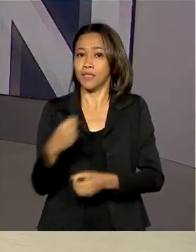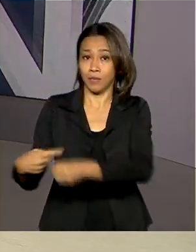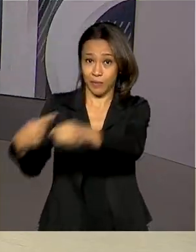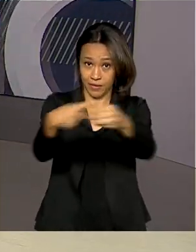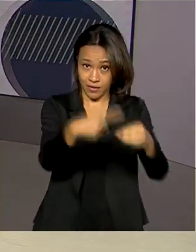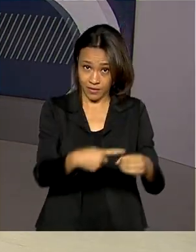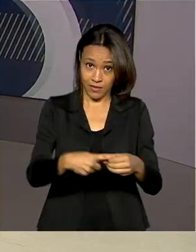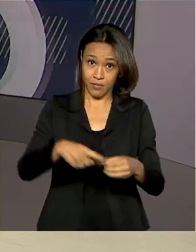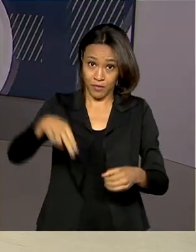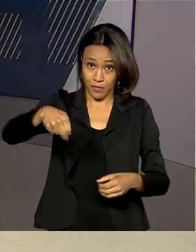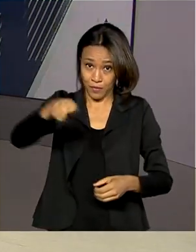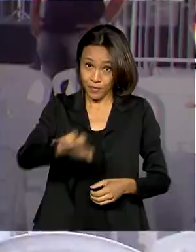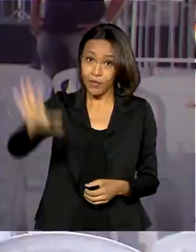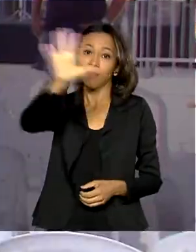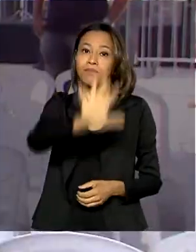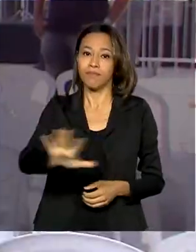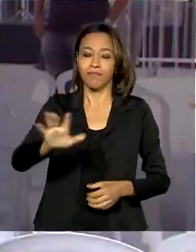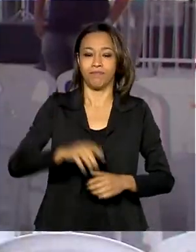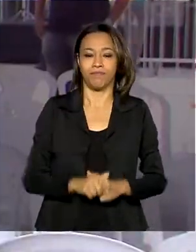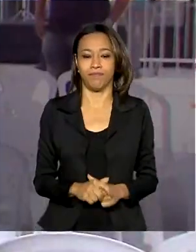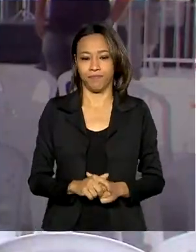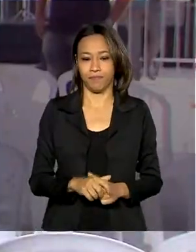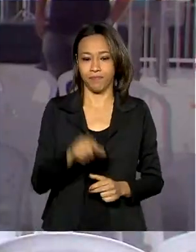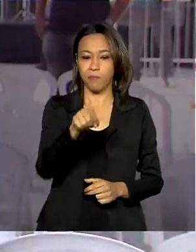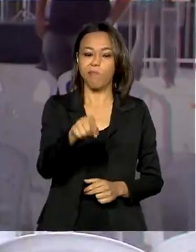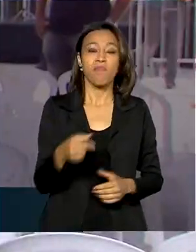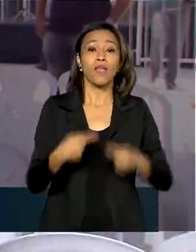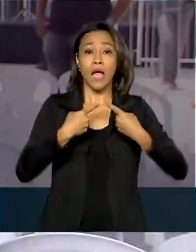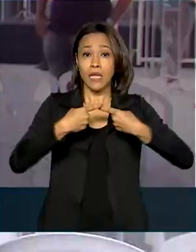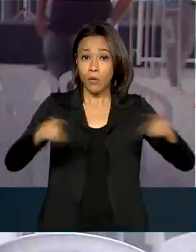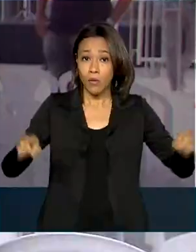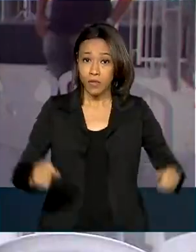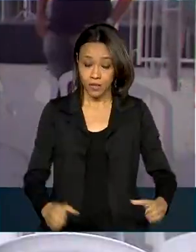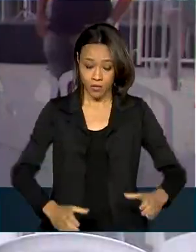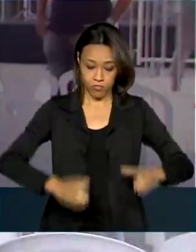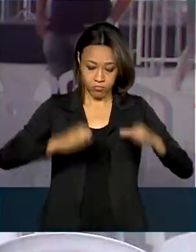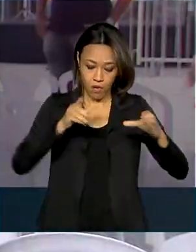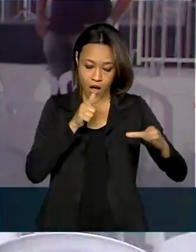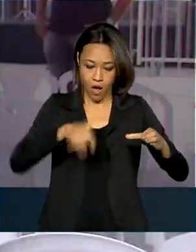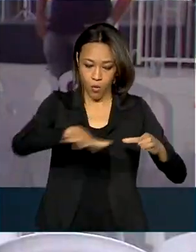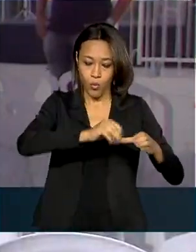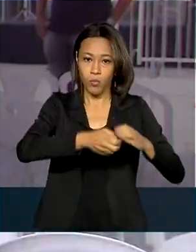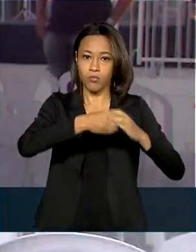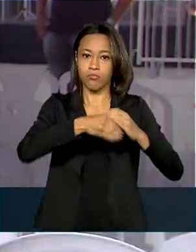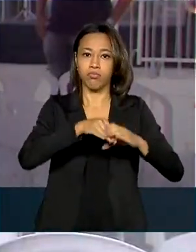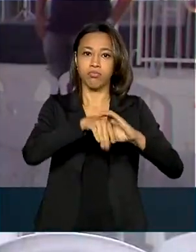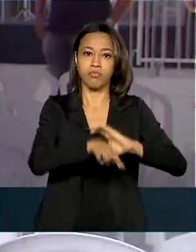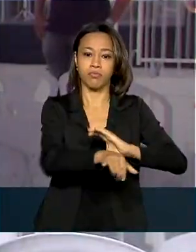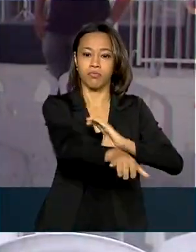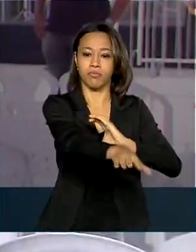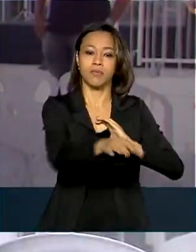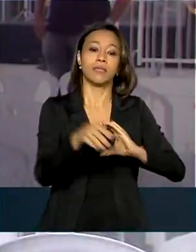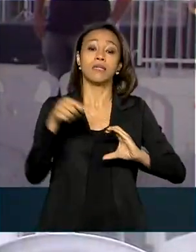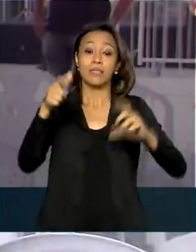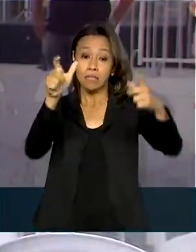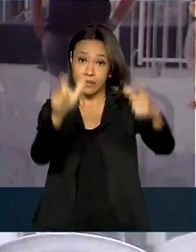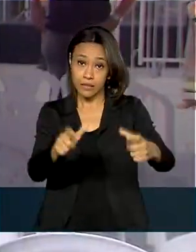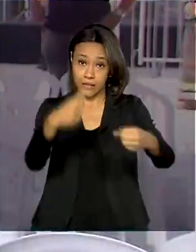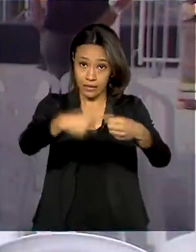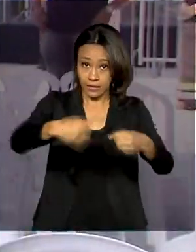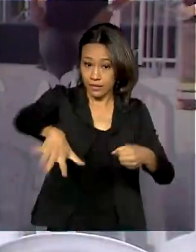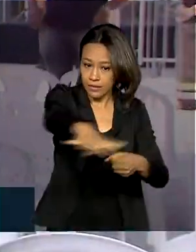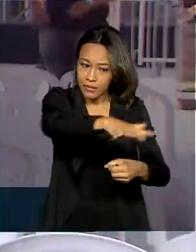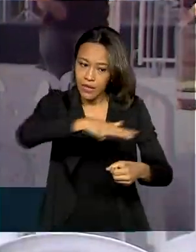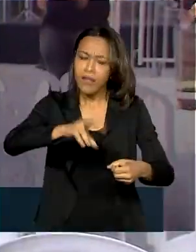nordestino. A inauguração da adutora do Pajeú em São José do Egito irá garantir